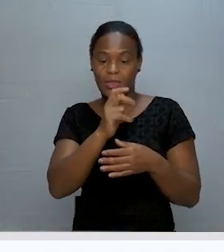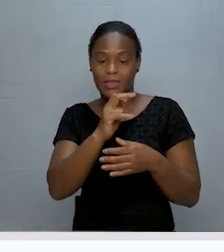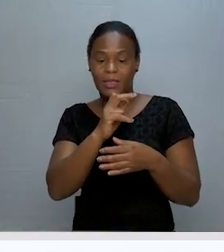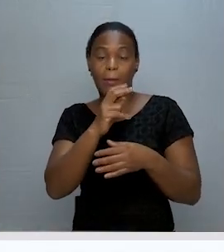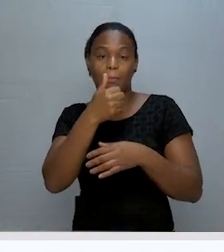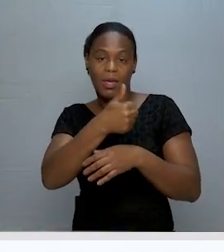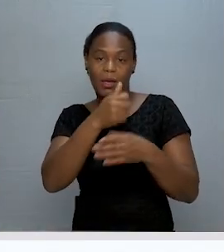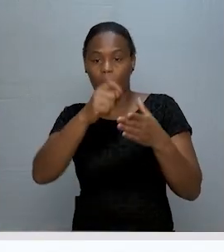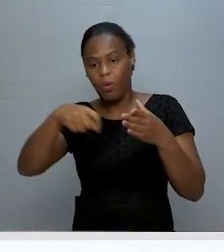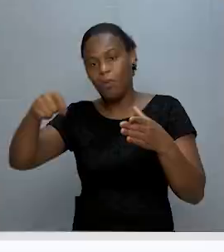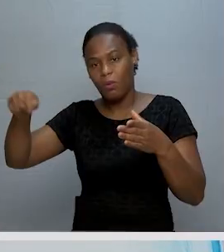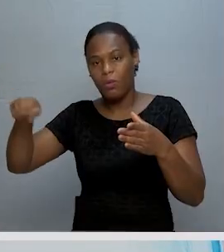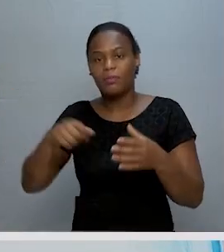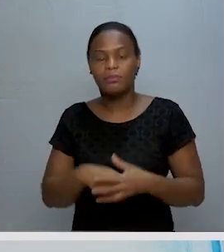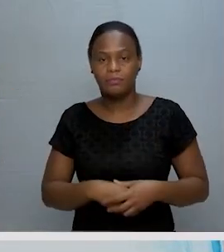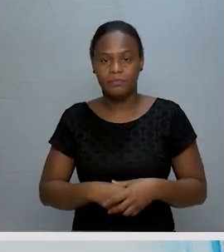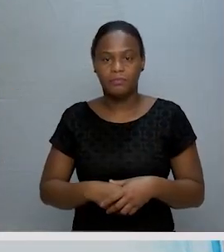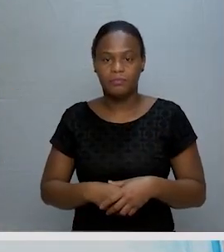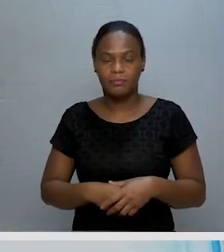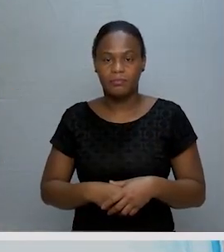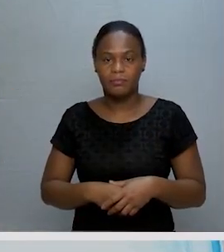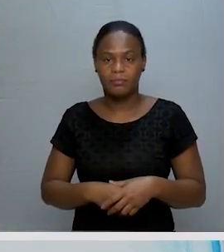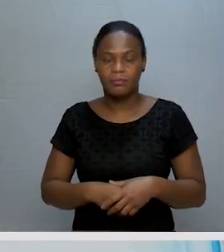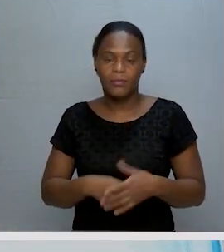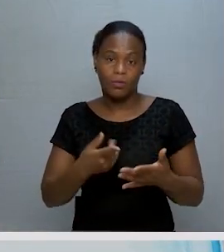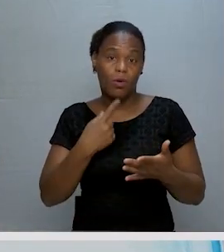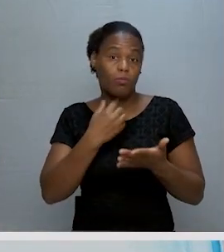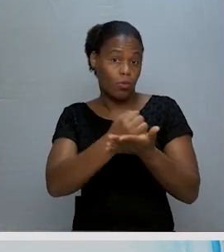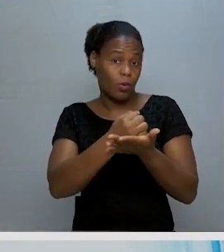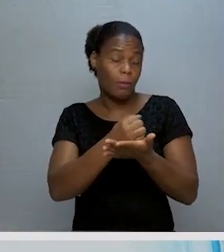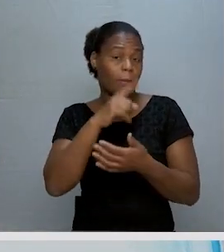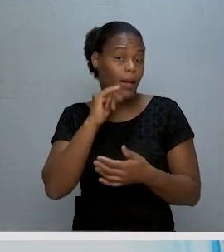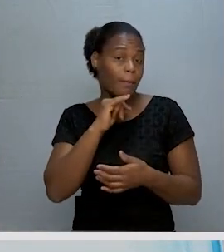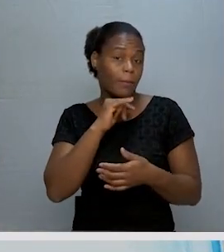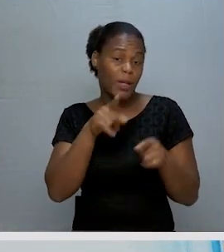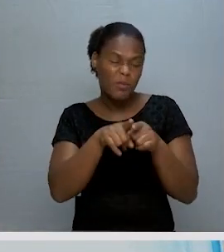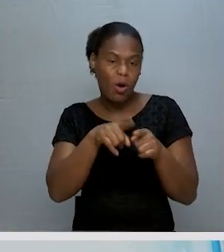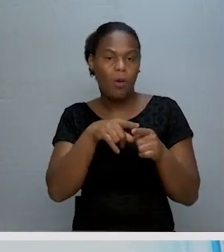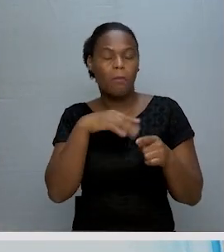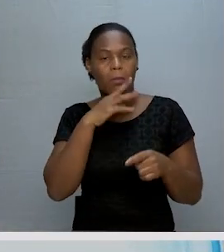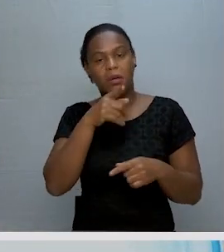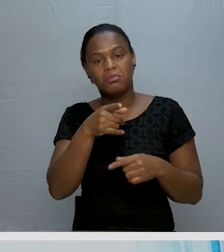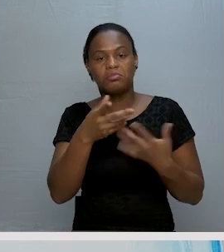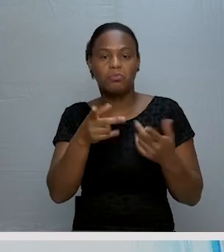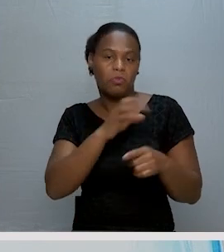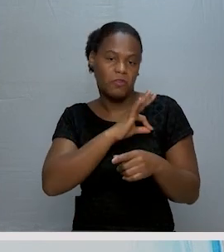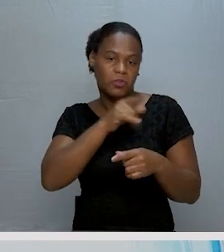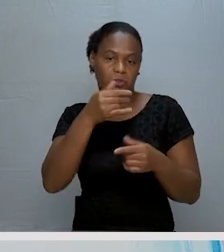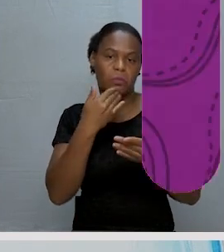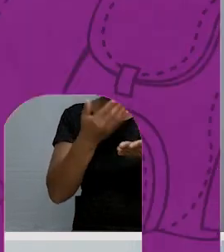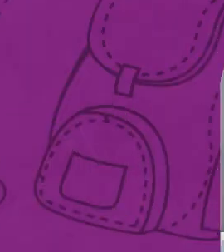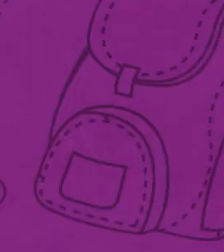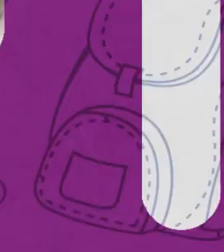em compreensão. Não esqueçam de pedir apoio aos vossos pais, aos vossos irmãos e até aos vossos professores.